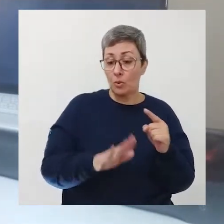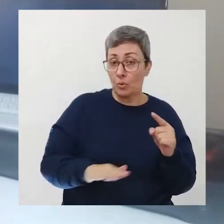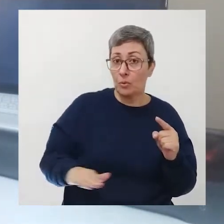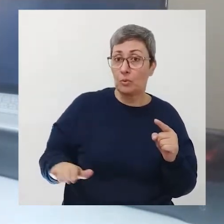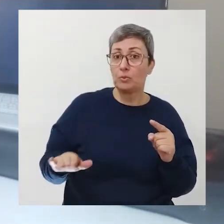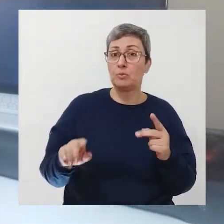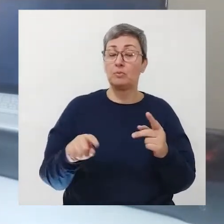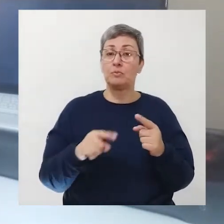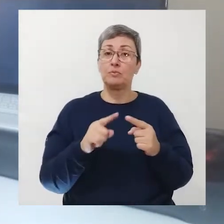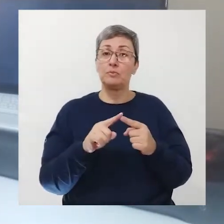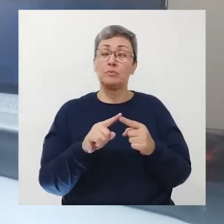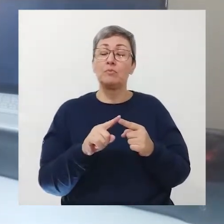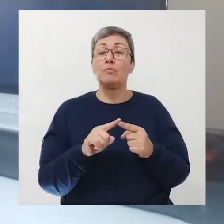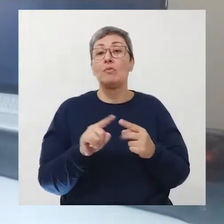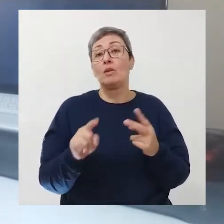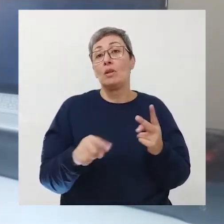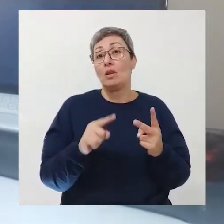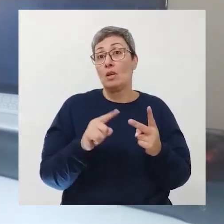infância,